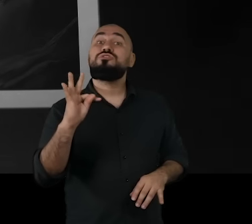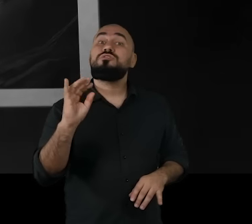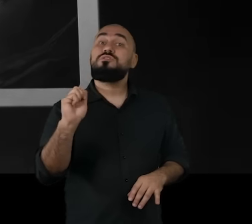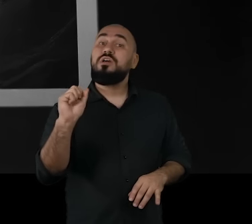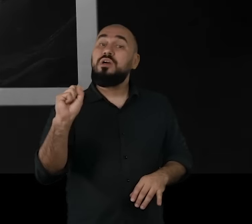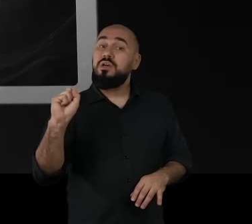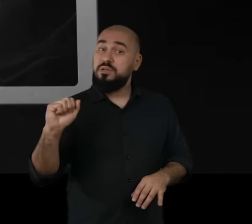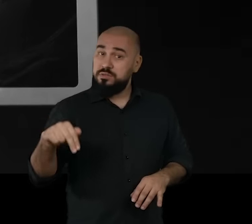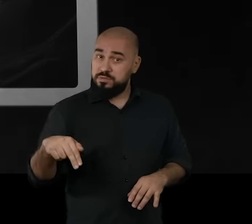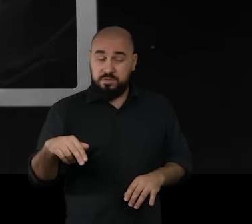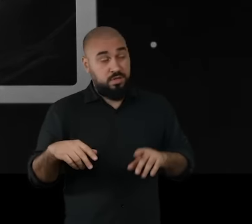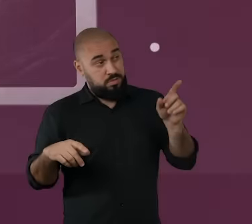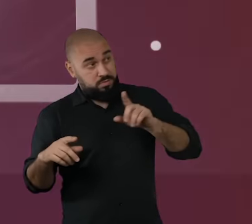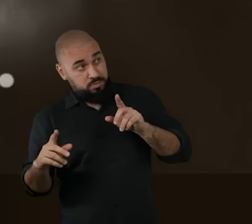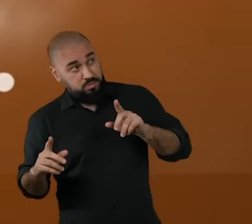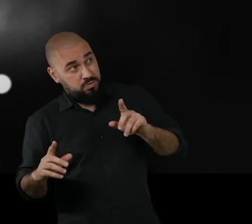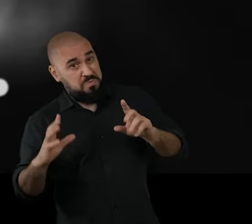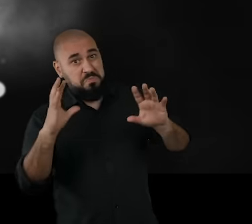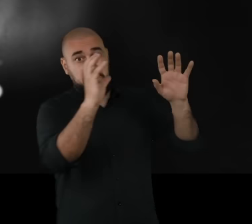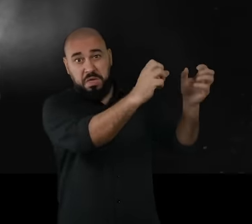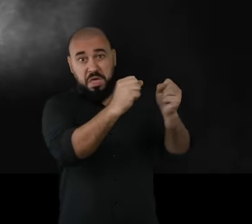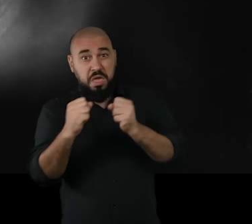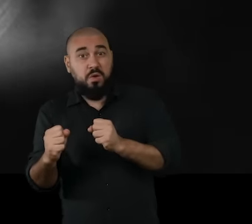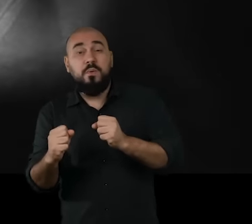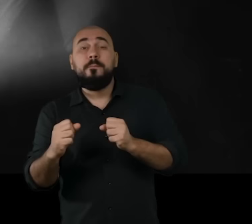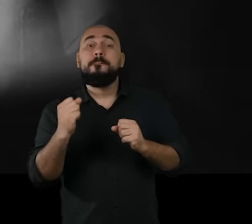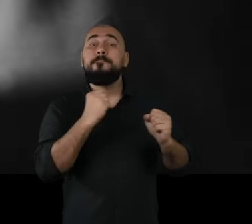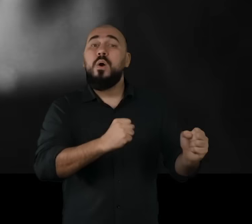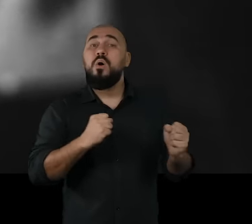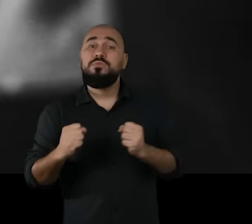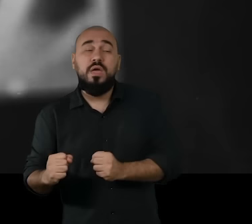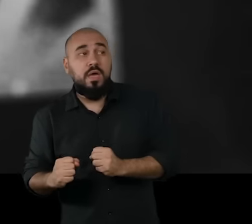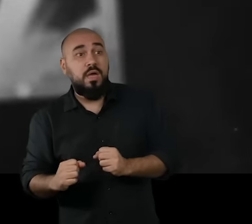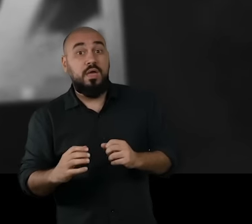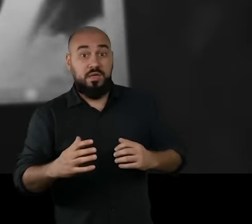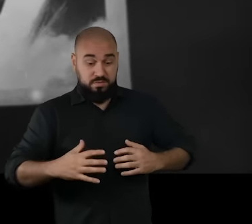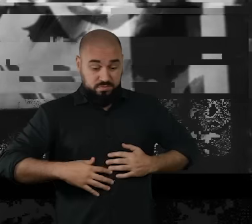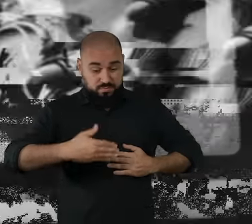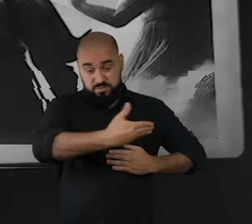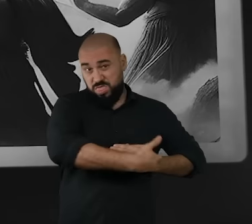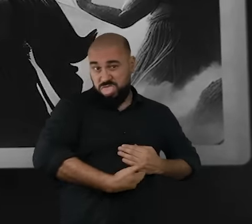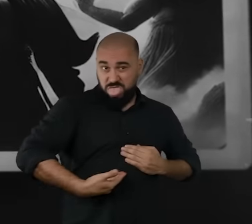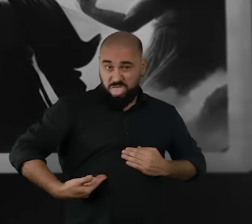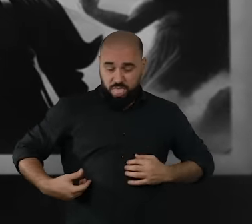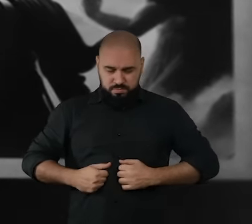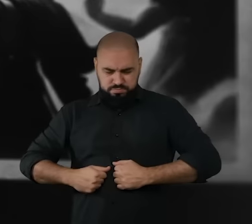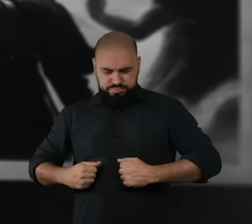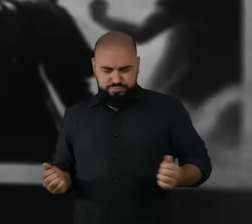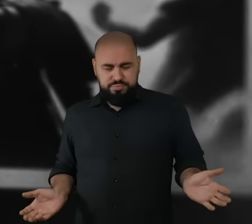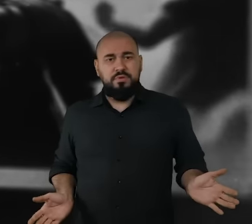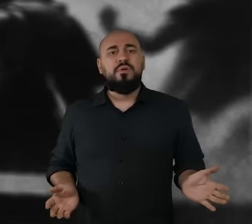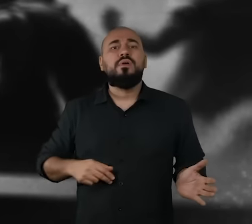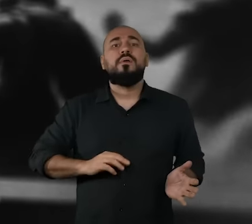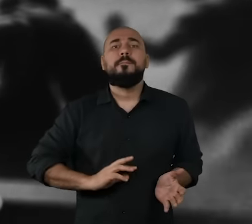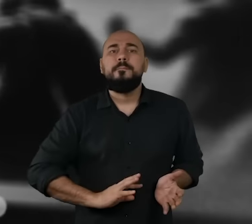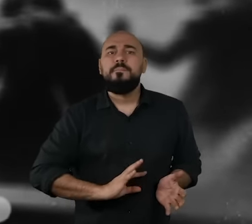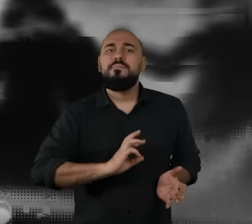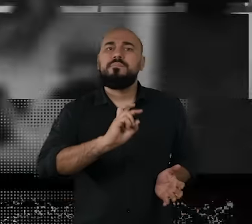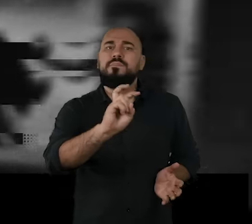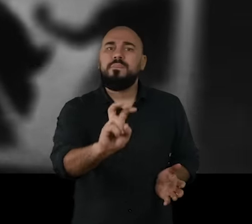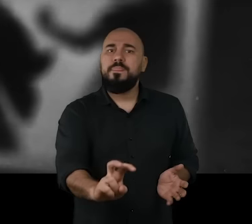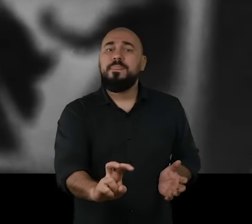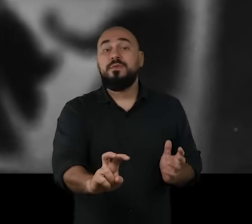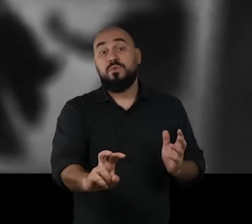poder e a força de Cronos, como liberta os seus cinco irmãos e passa a dominar no alto do Monte